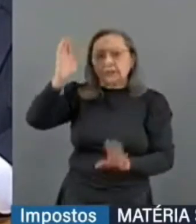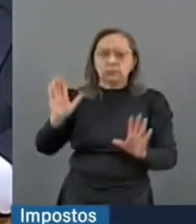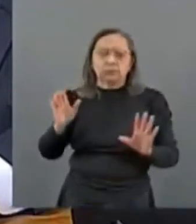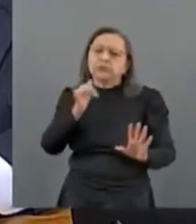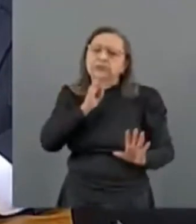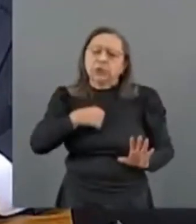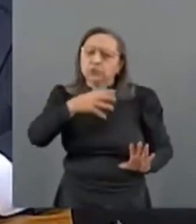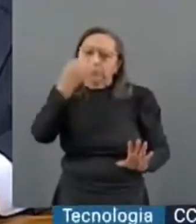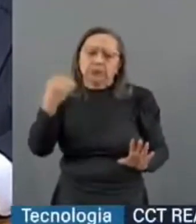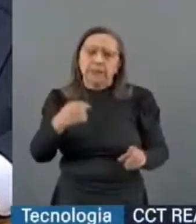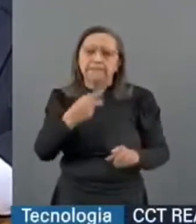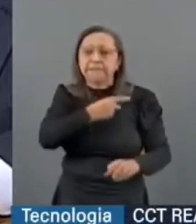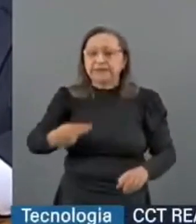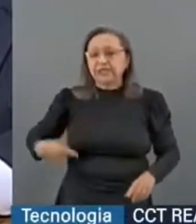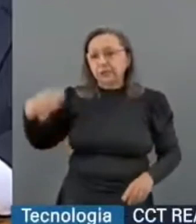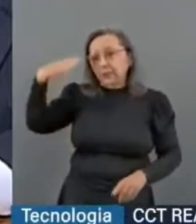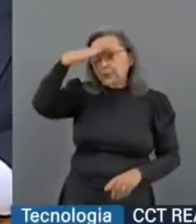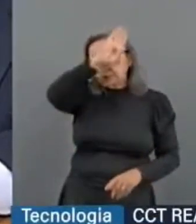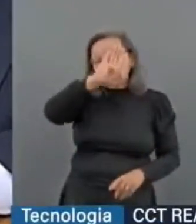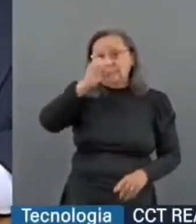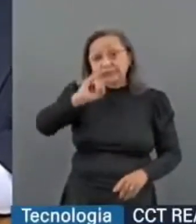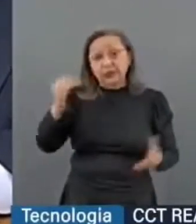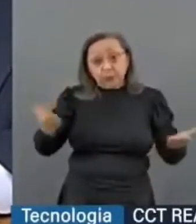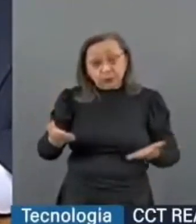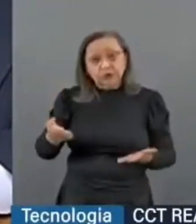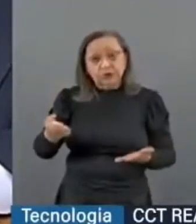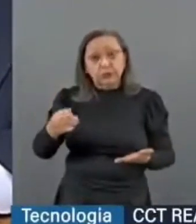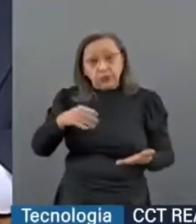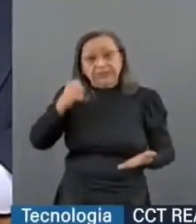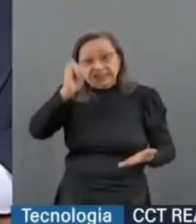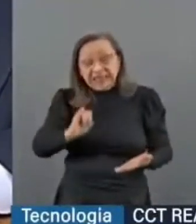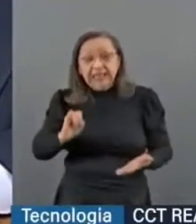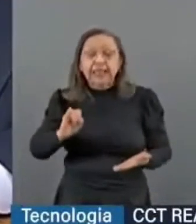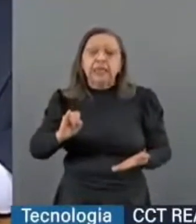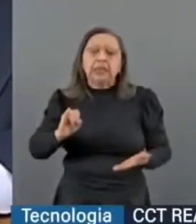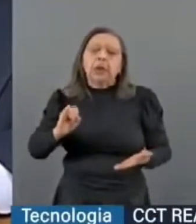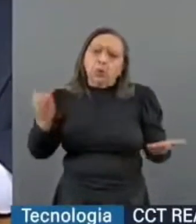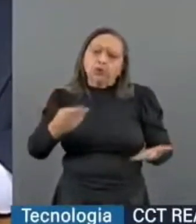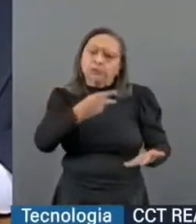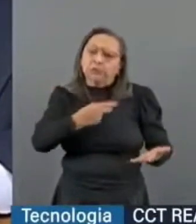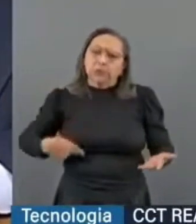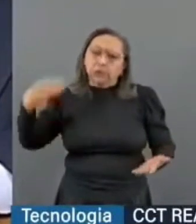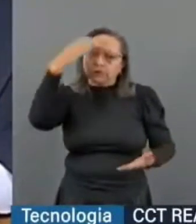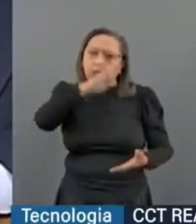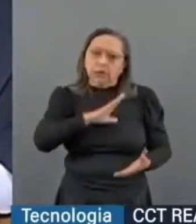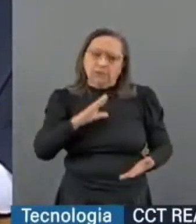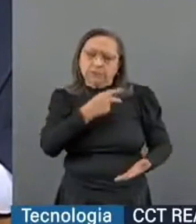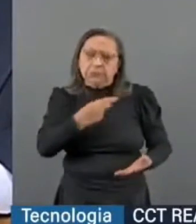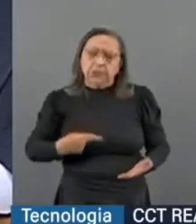eu, presidente Bolsonaro, se hoje o presidente da República fosse Jair Bolsonaro, ele não ia indicar um inimigo.